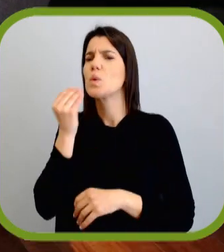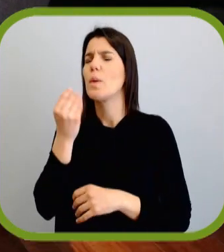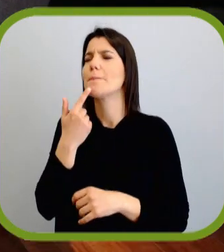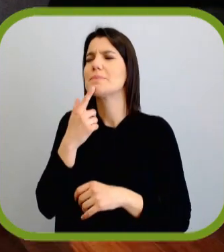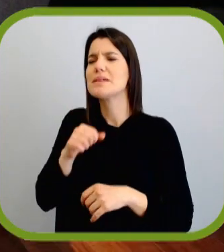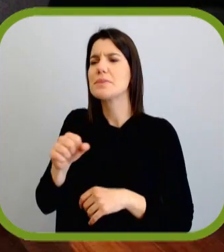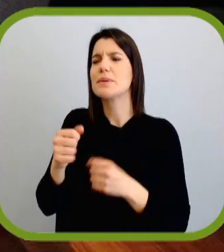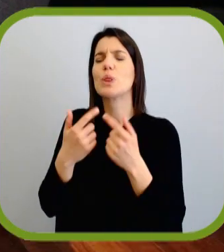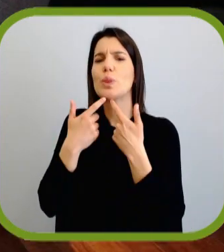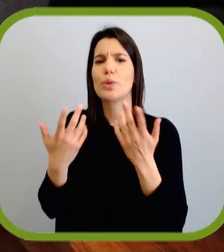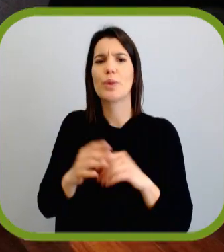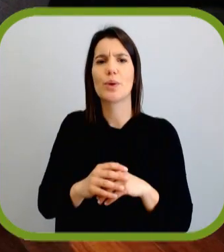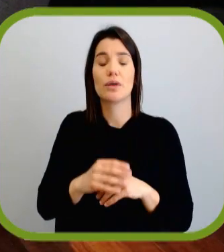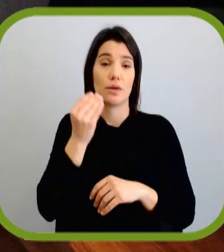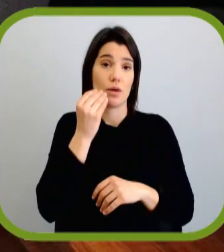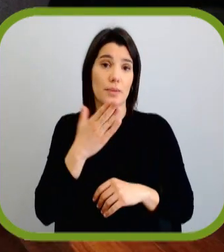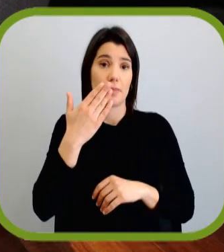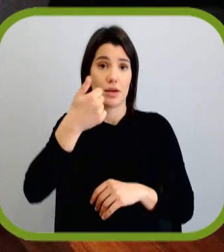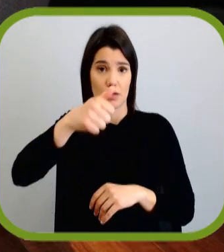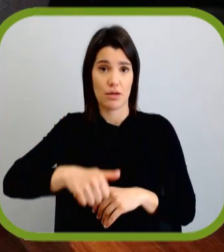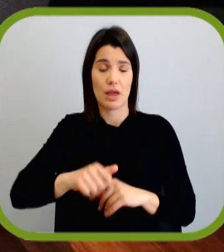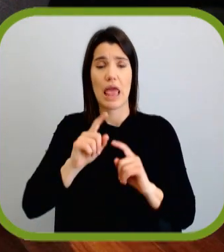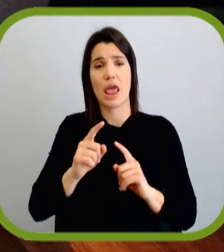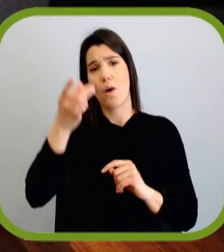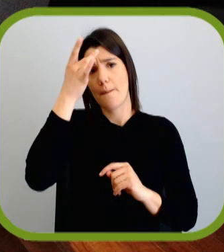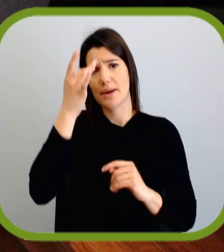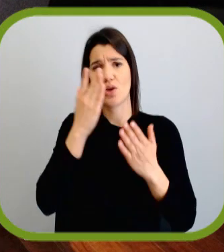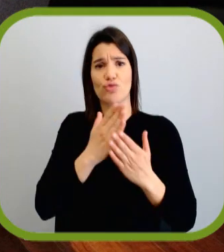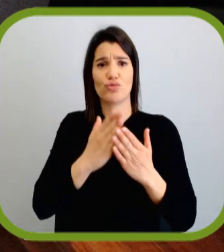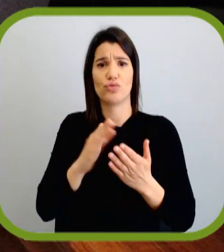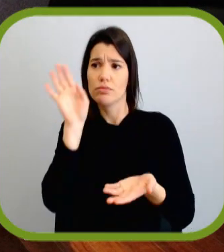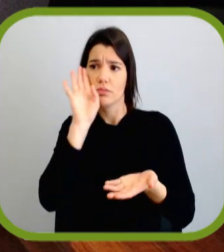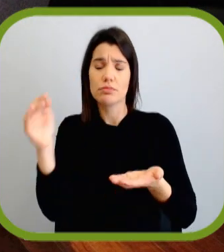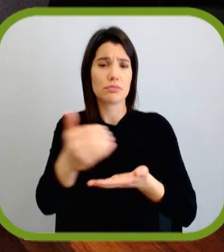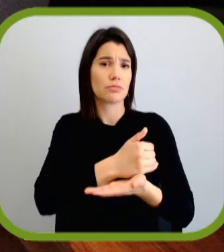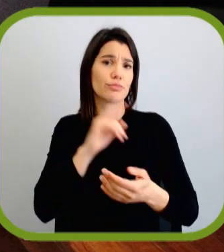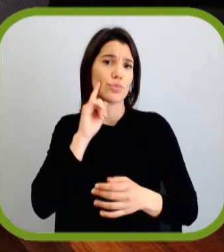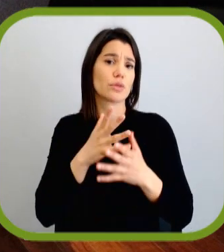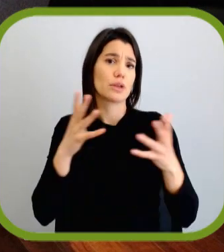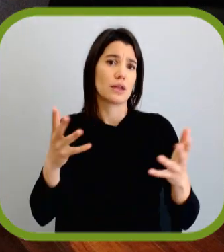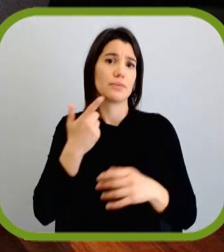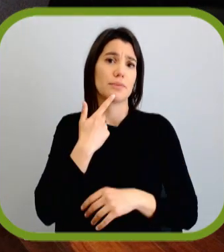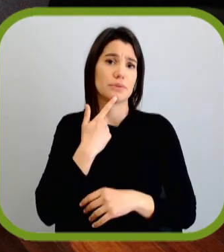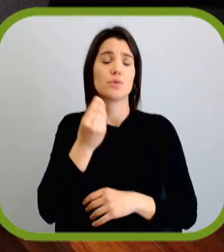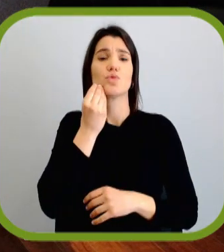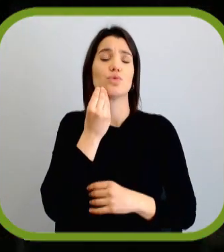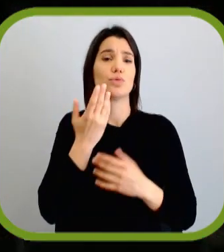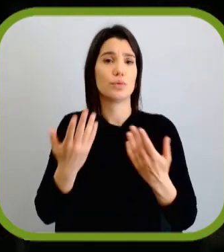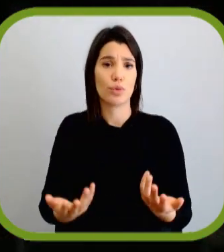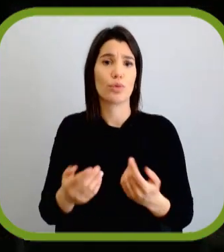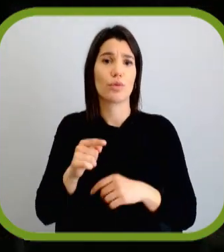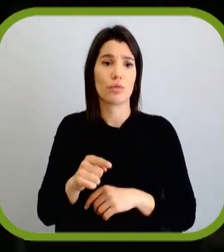O primeiro instrumento de apreciação são os estudos de opinião, não é? Os estudos de opinião são muito importantes para se perceber